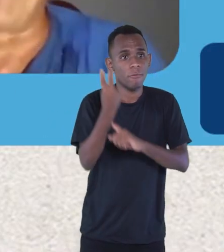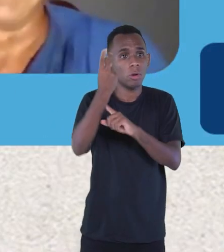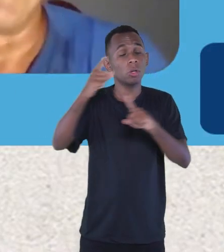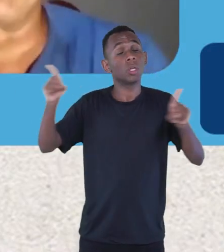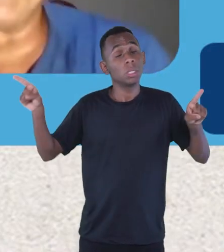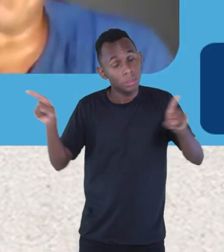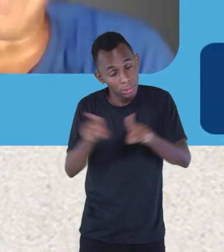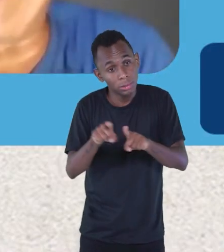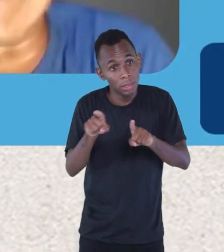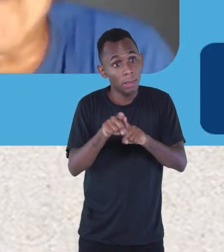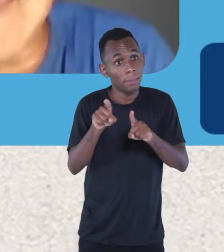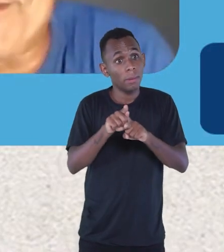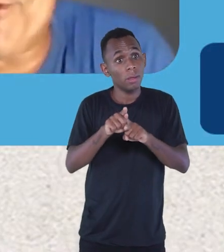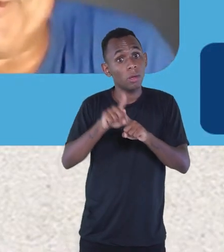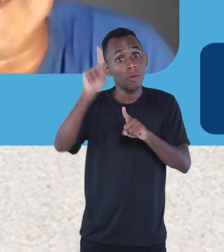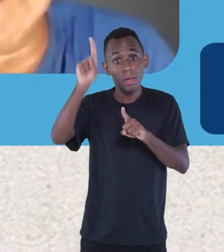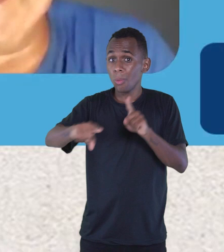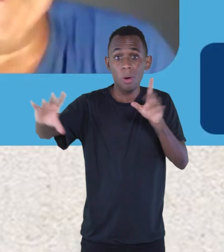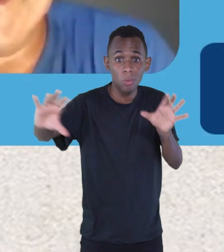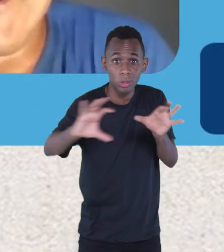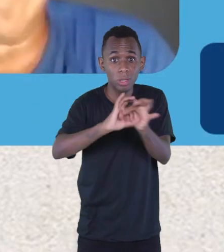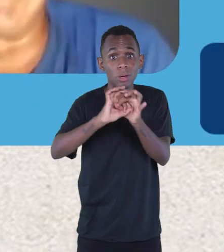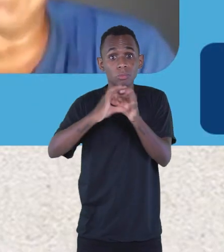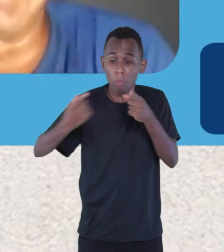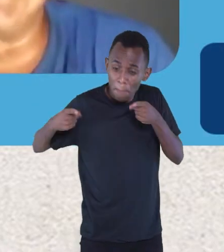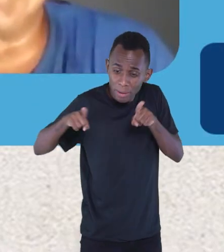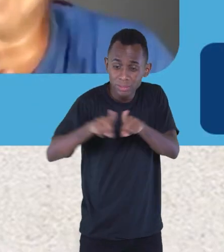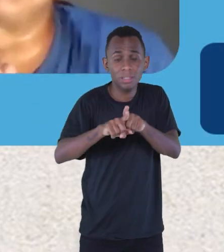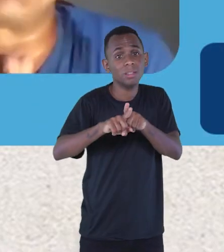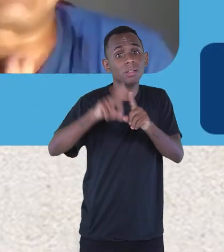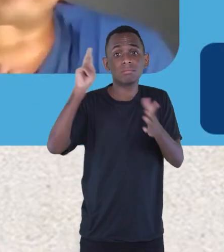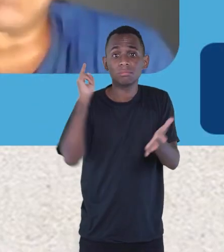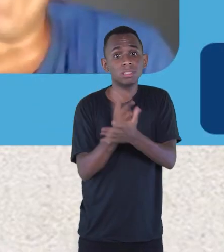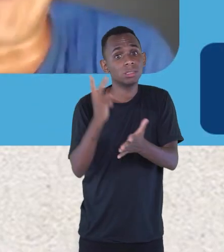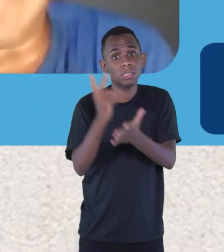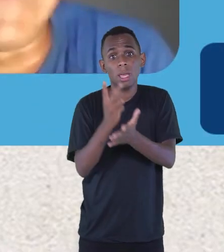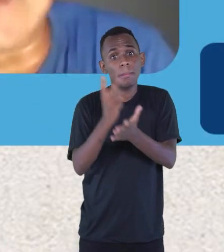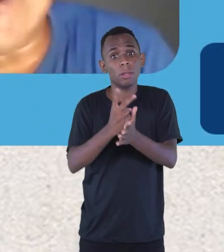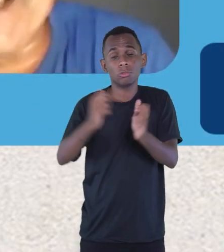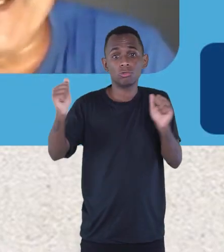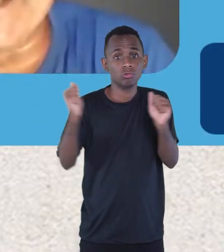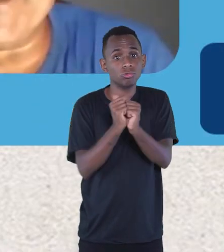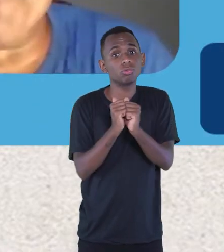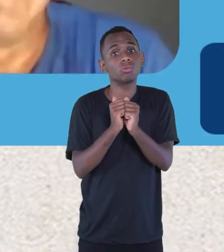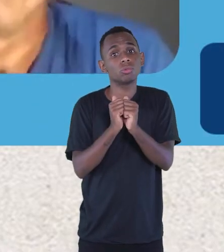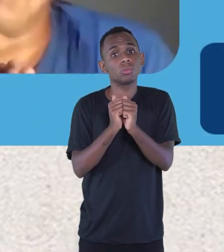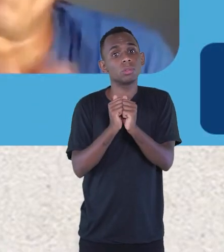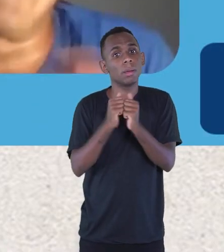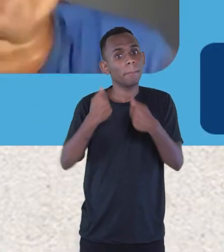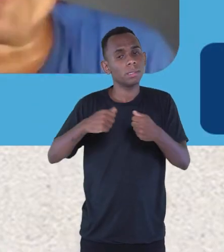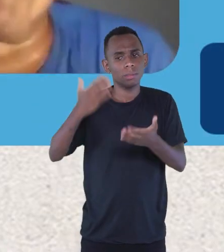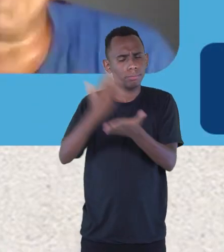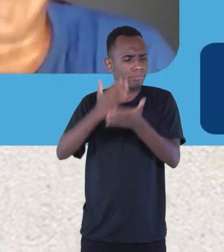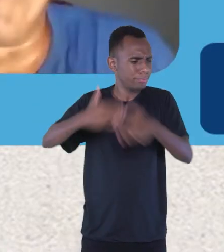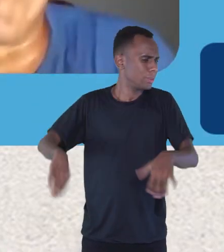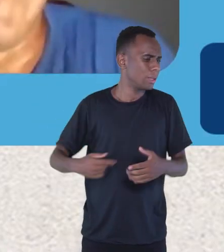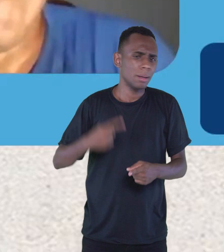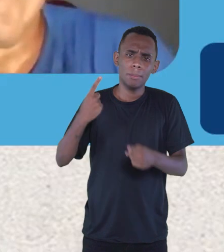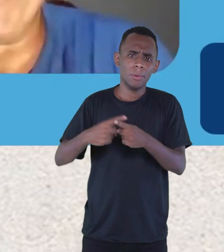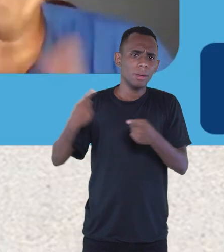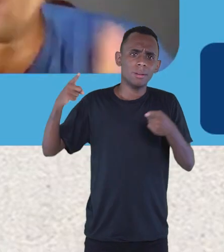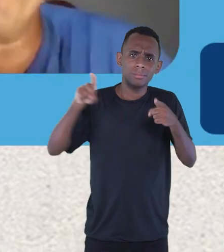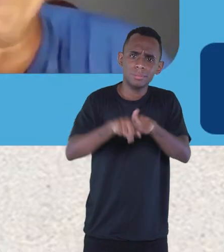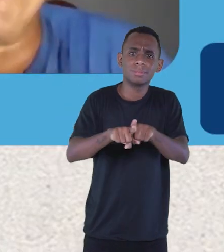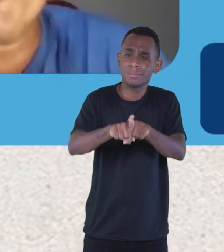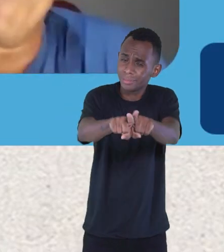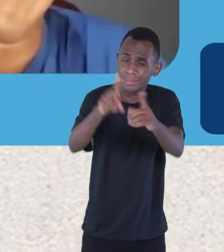contos populares. Ou seja, virou um casamento. Eu falei, Denise, Denise, nós temos que colocar a fim na nossa relação, pelo menos por um bom tempo.